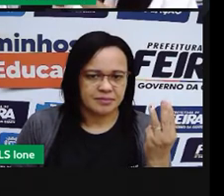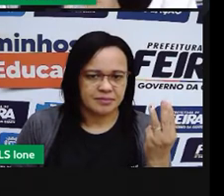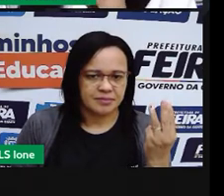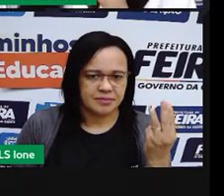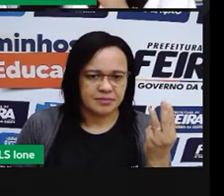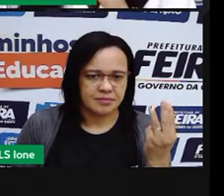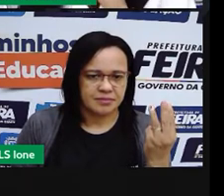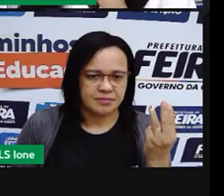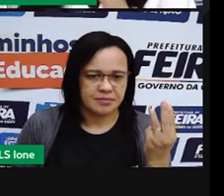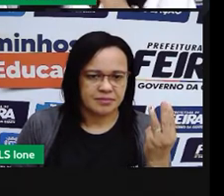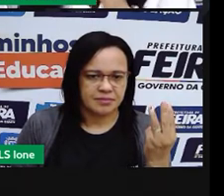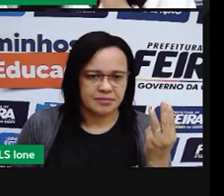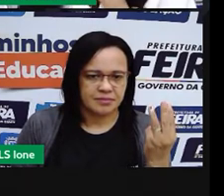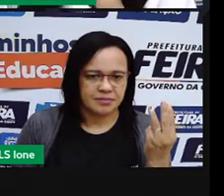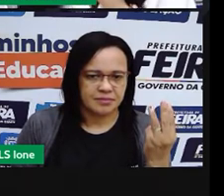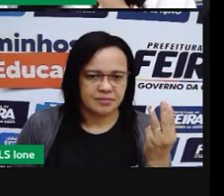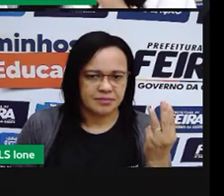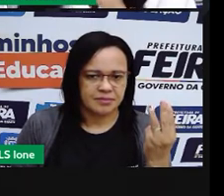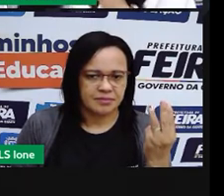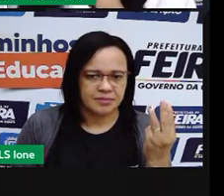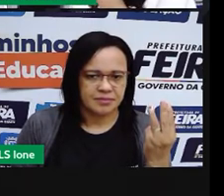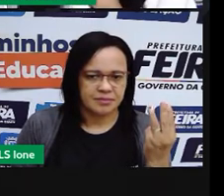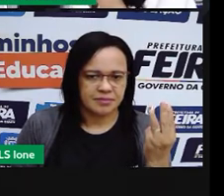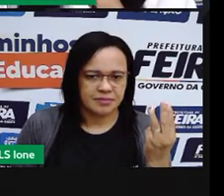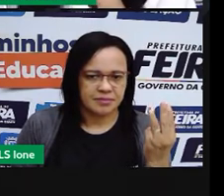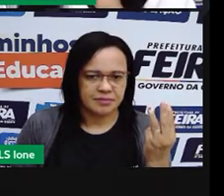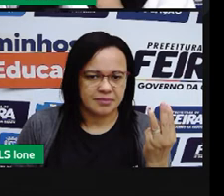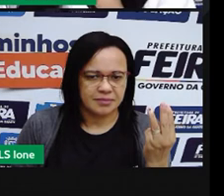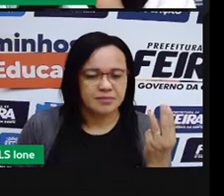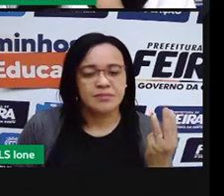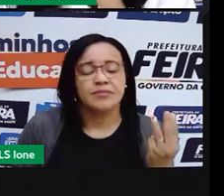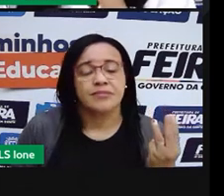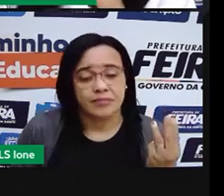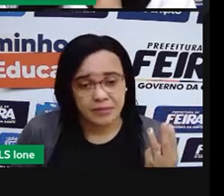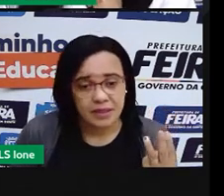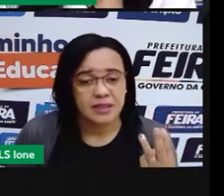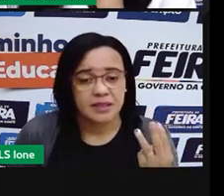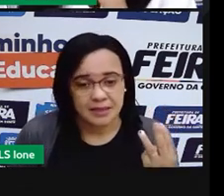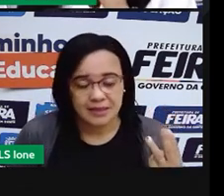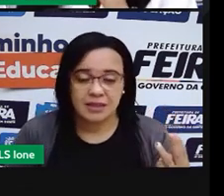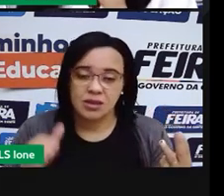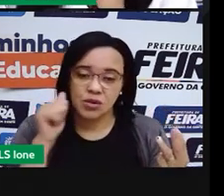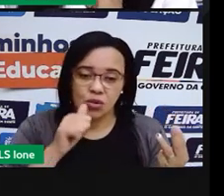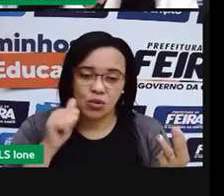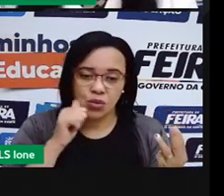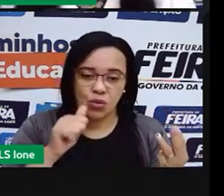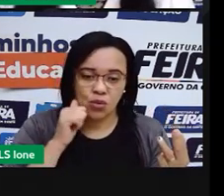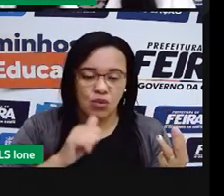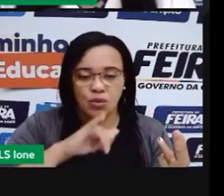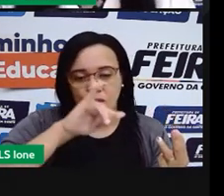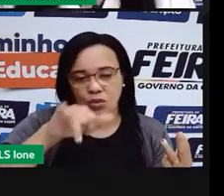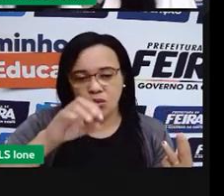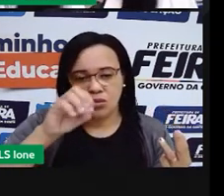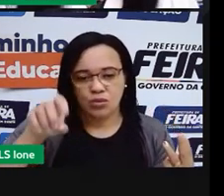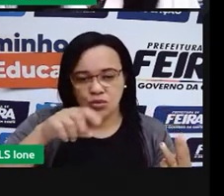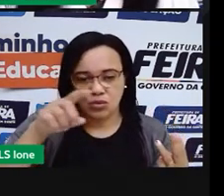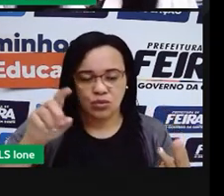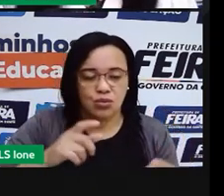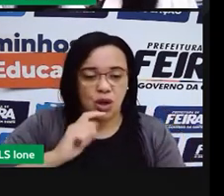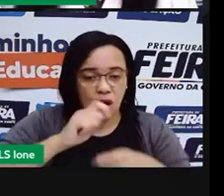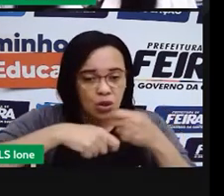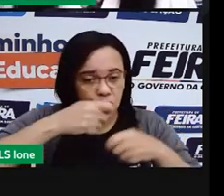três baldes e vai conseguir economizar dois baldes